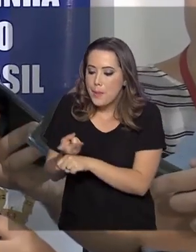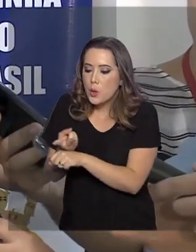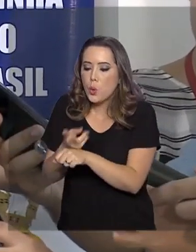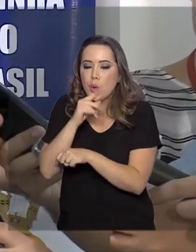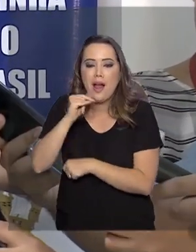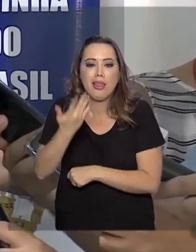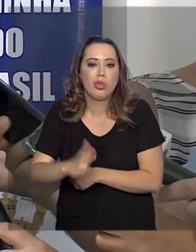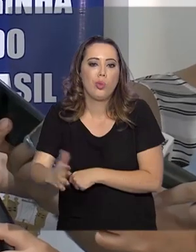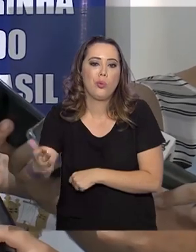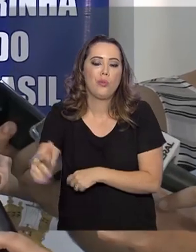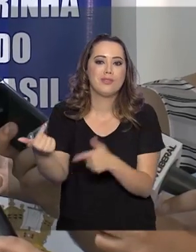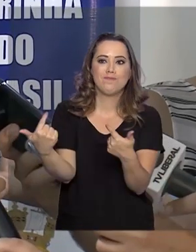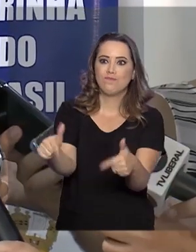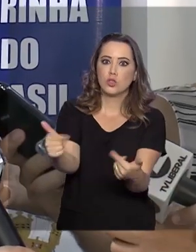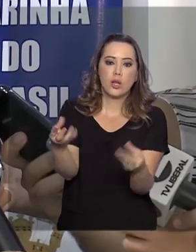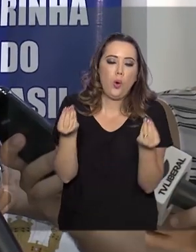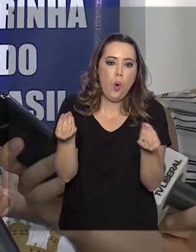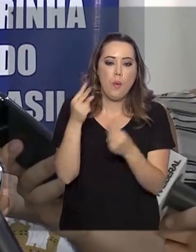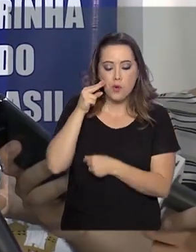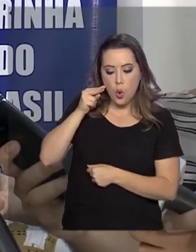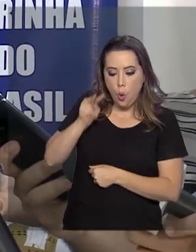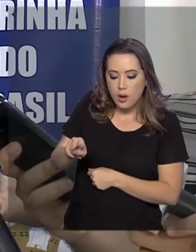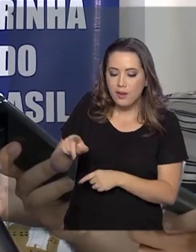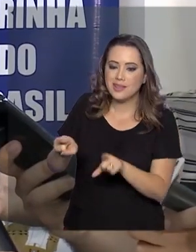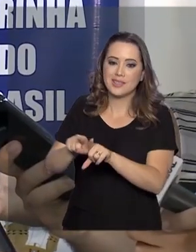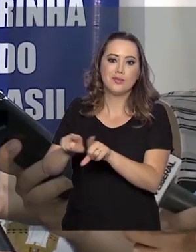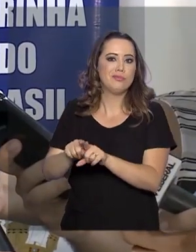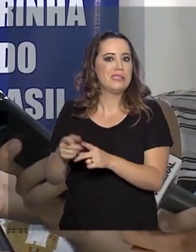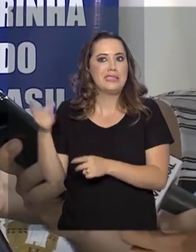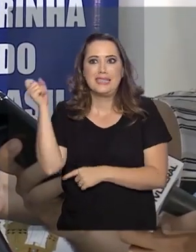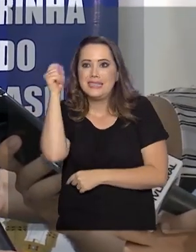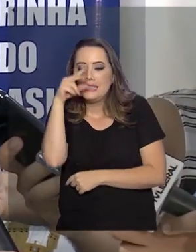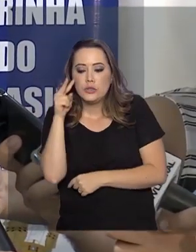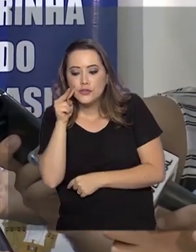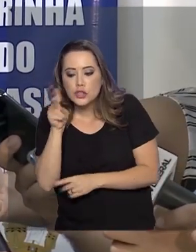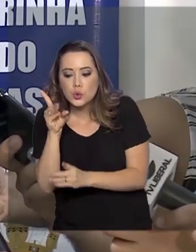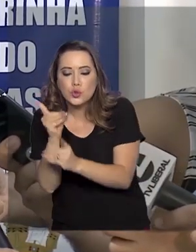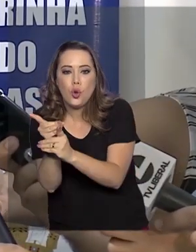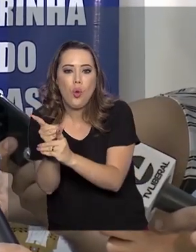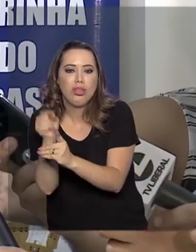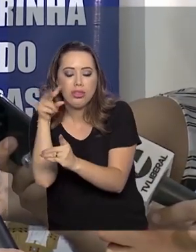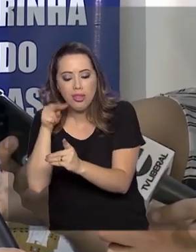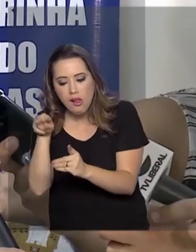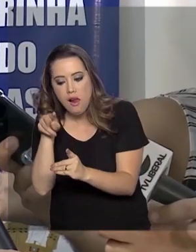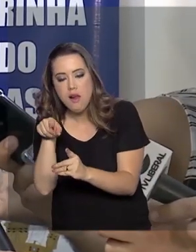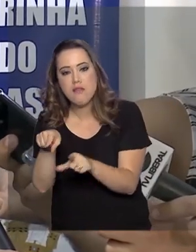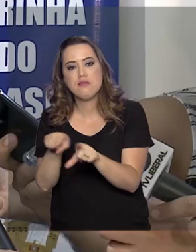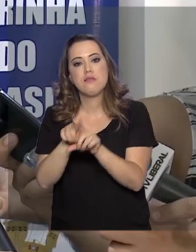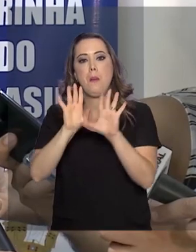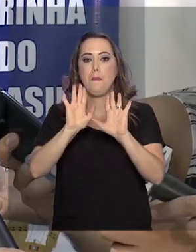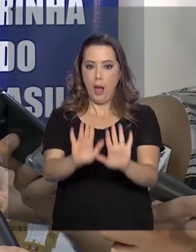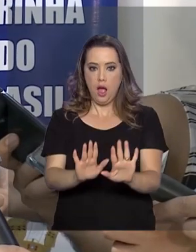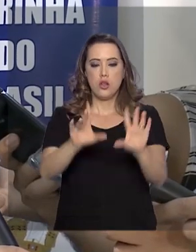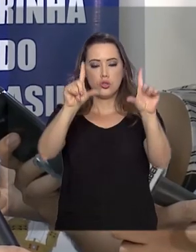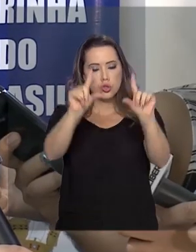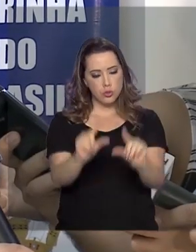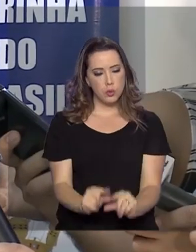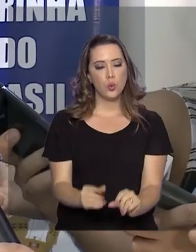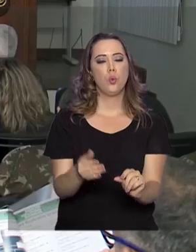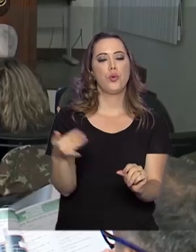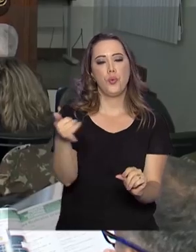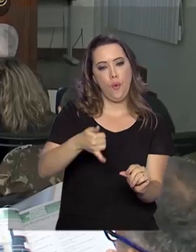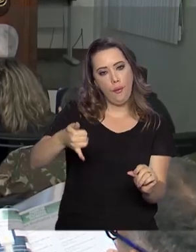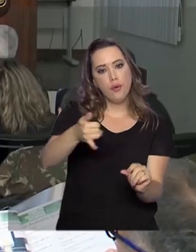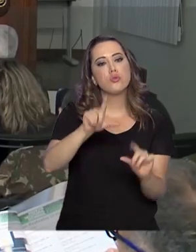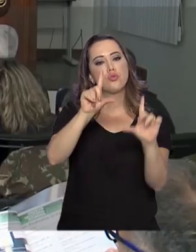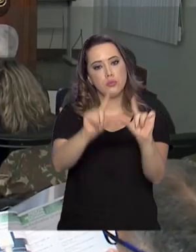difícil de visualização ao olho humano. O que eu posso dizer para você é que nesses últimos dias tem decrescendo a quantidade de